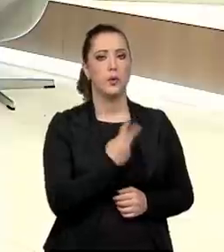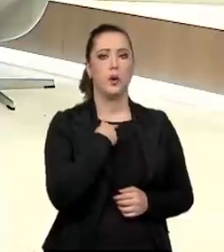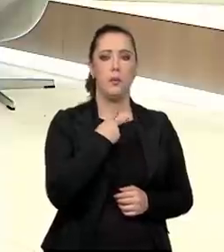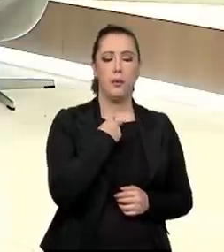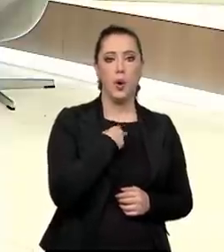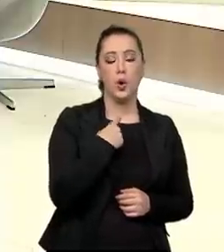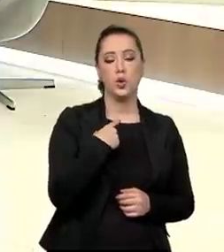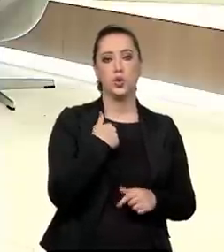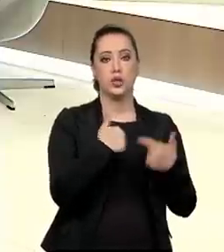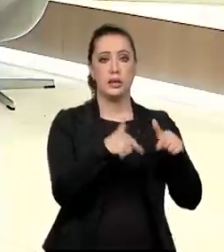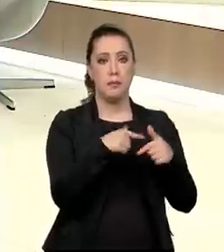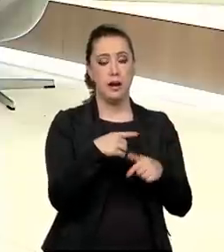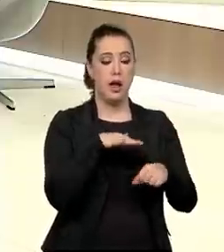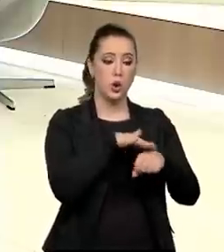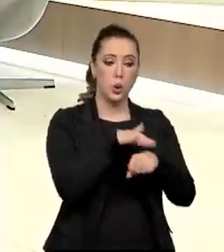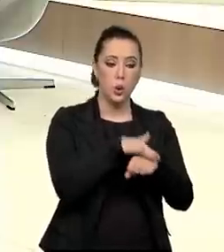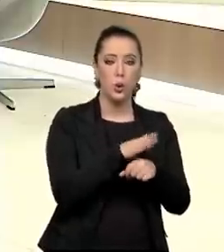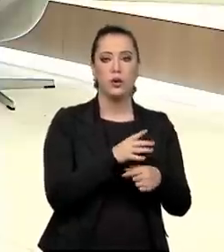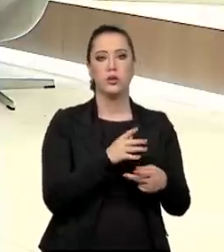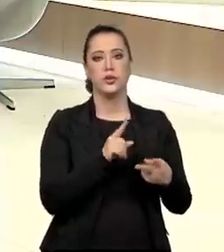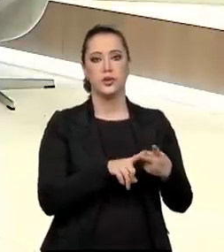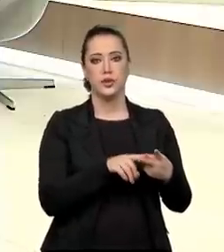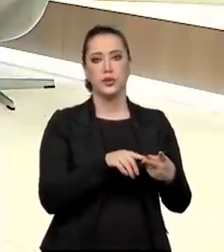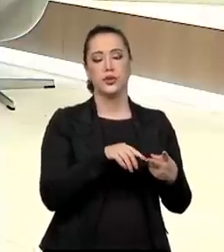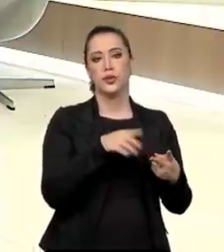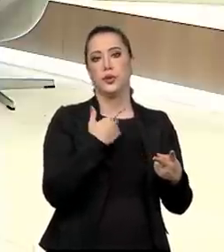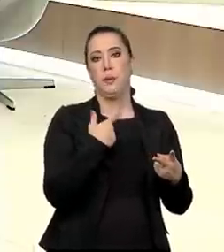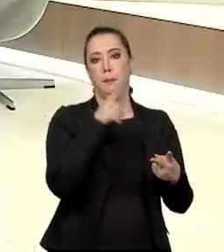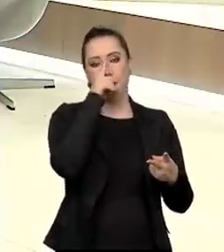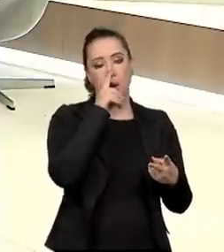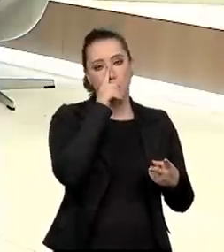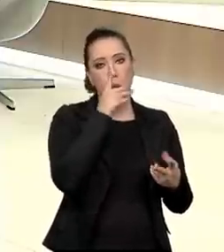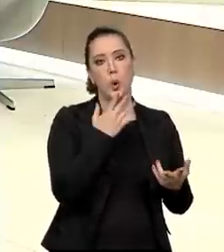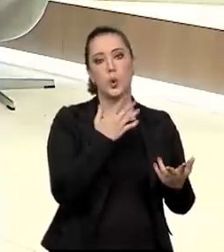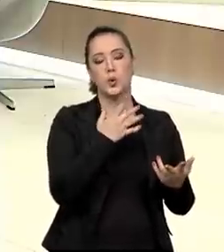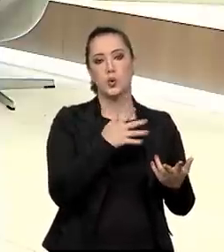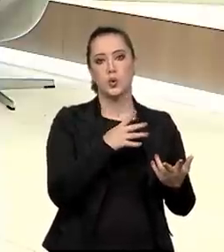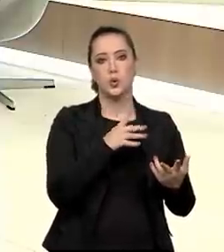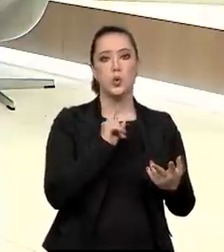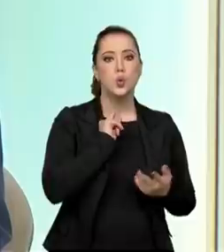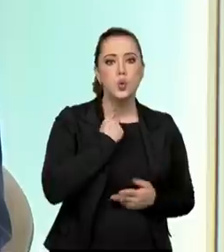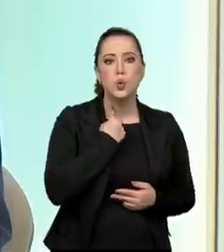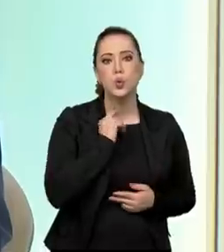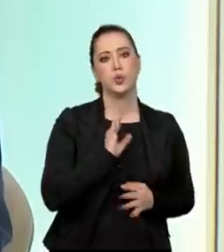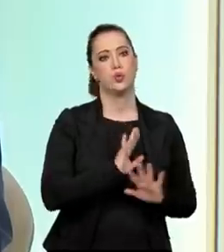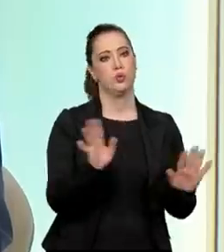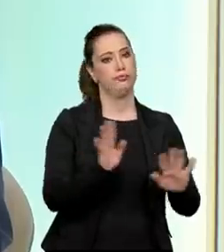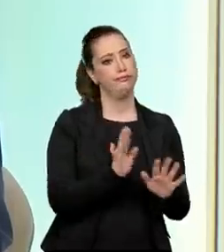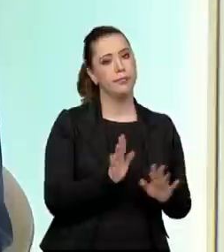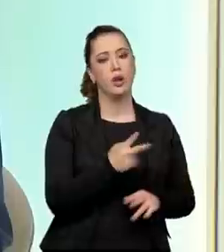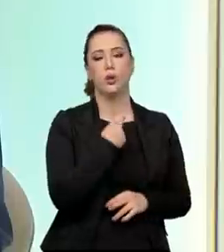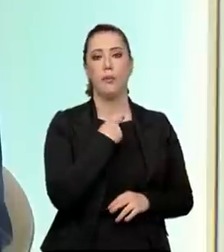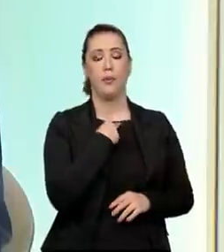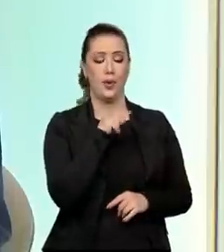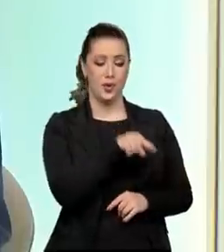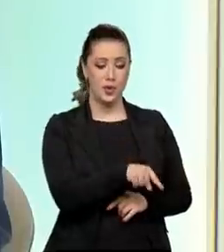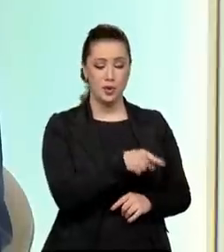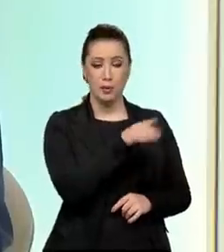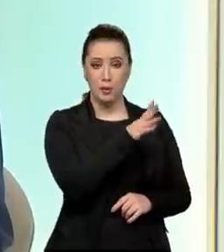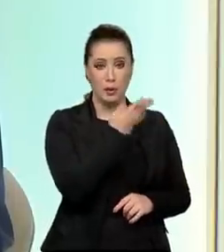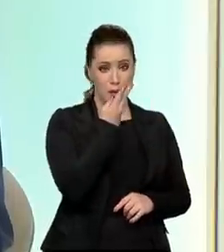ter trabalho noturno, insalubre, perigoso, porque ele não tem o pleno desenvolvimento